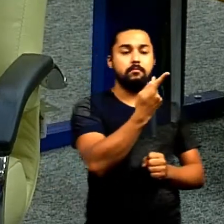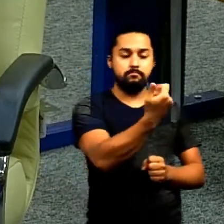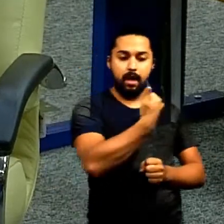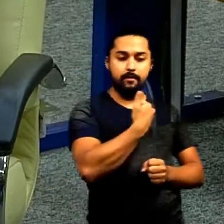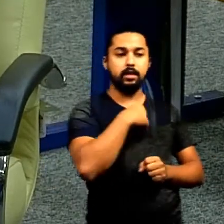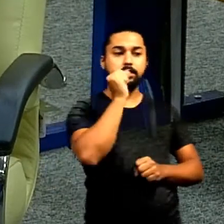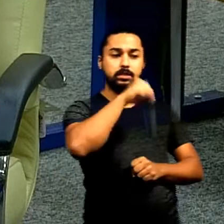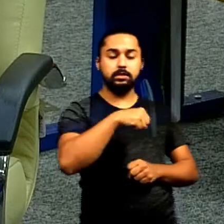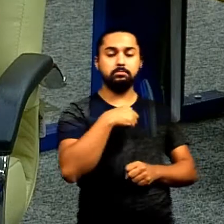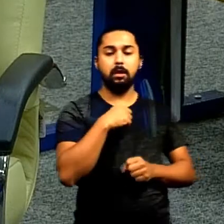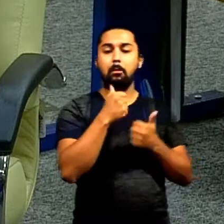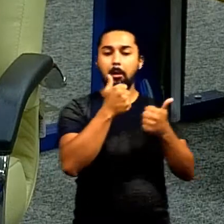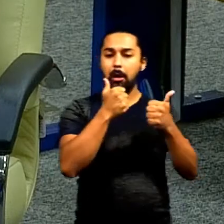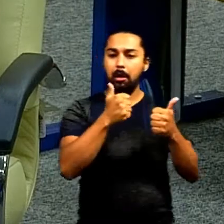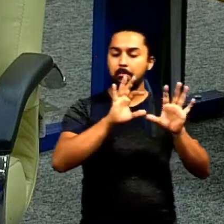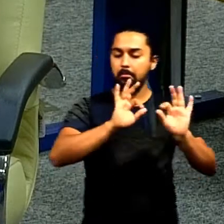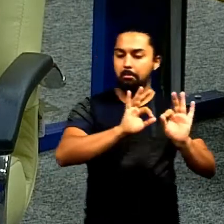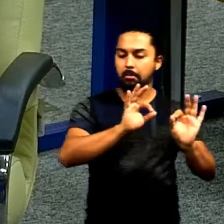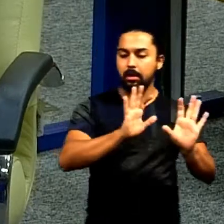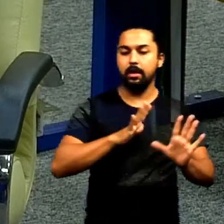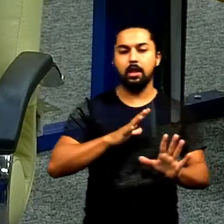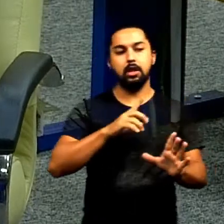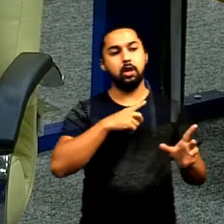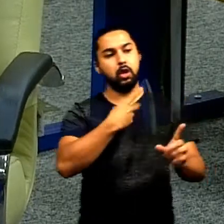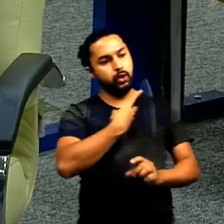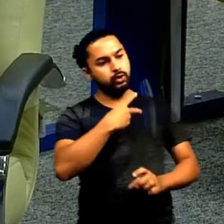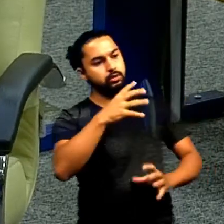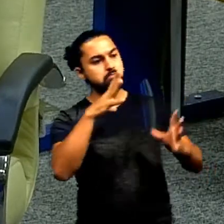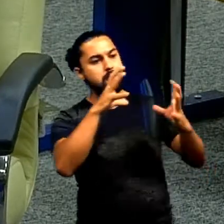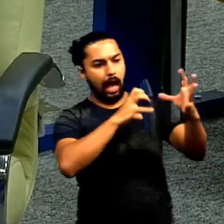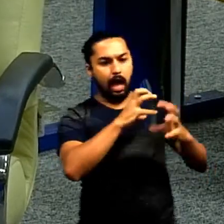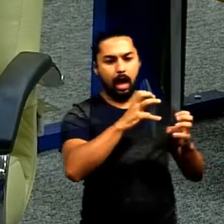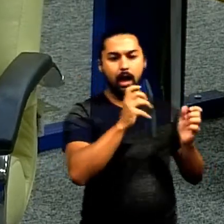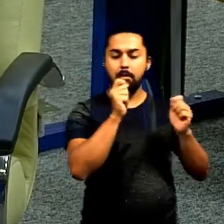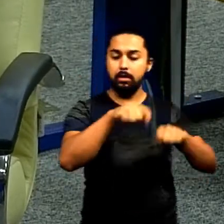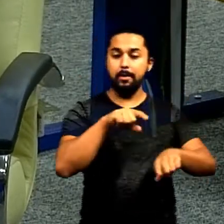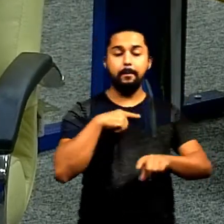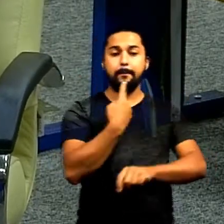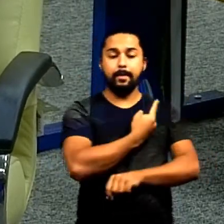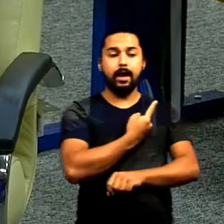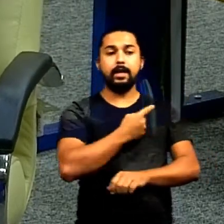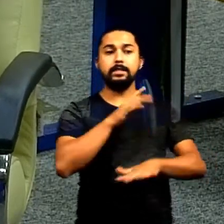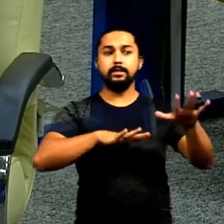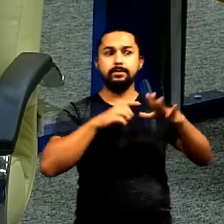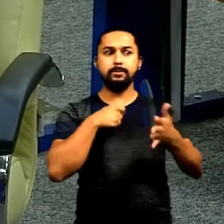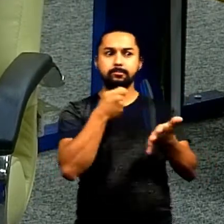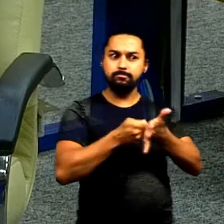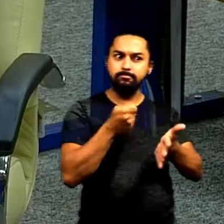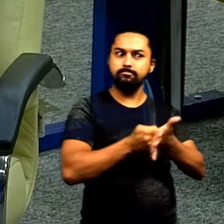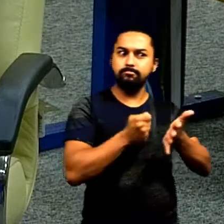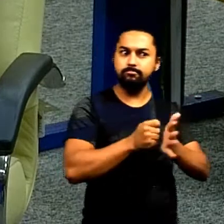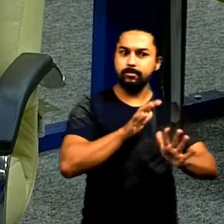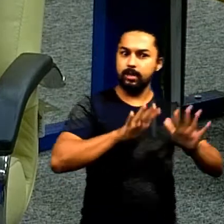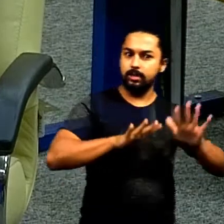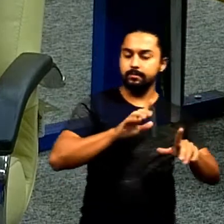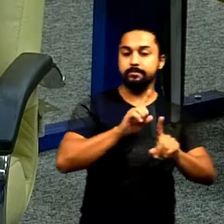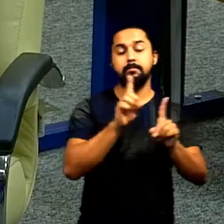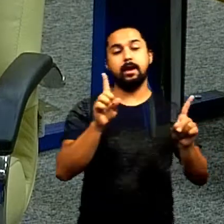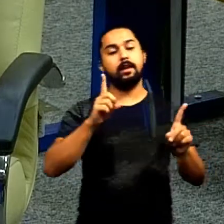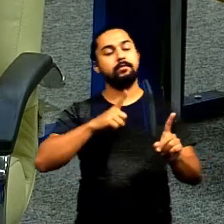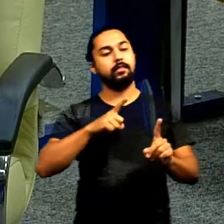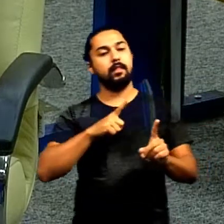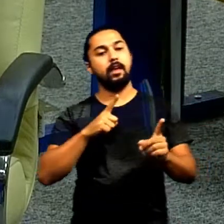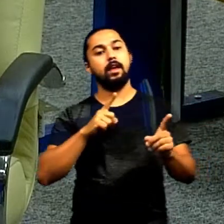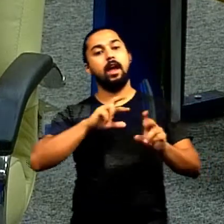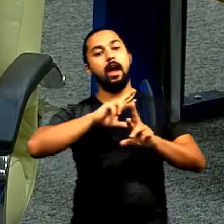assim eu, a ver eu dou uma rapada com ele assim, uma brigada lá dentro só eu e ele mas é porque às vezes eu quero forçar a barra um pouco mas